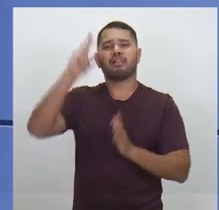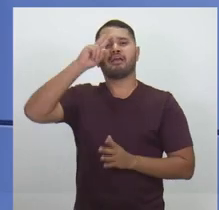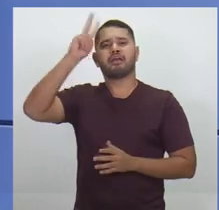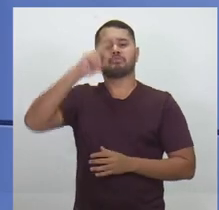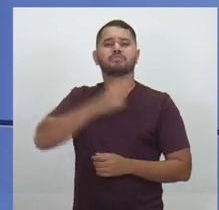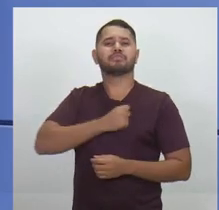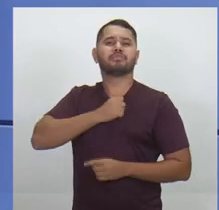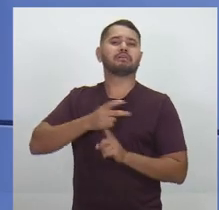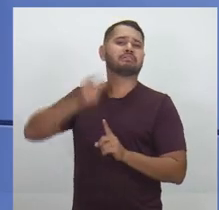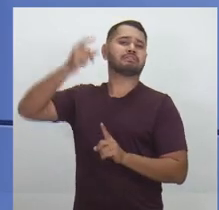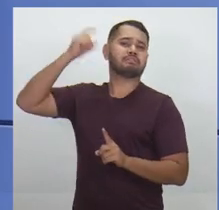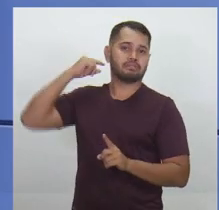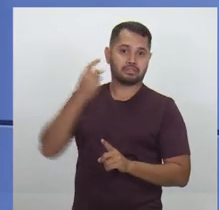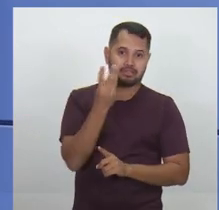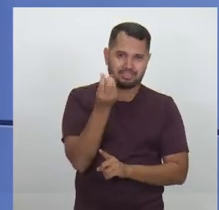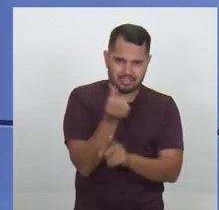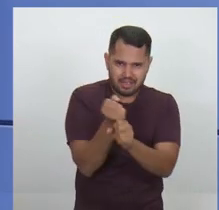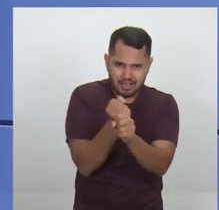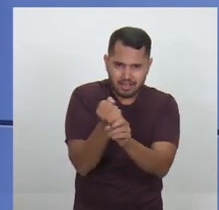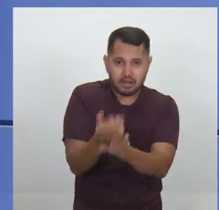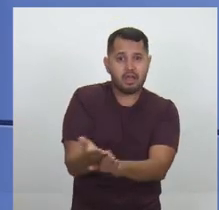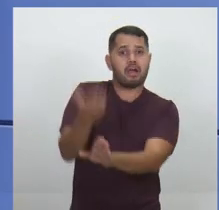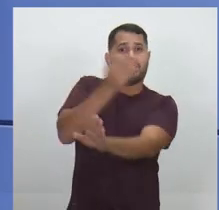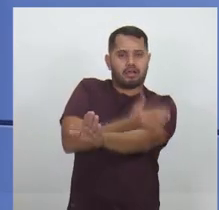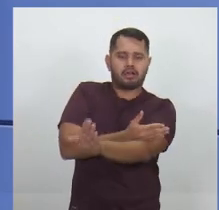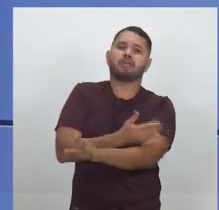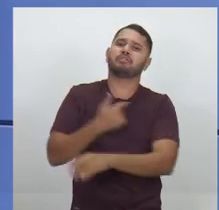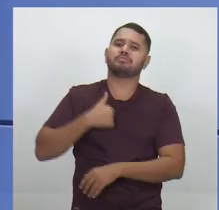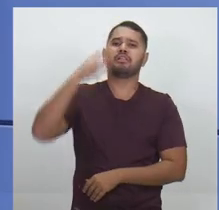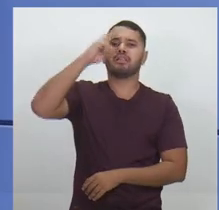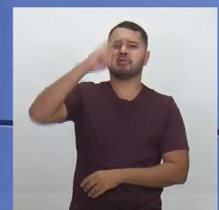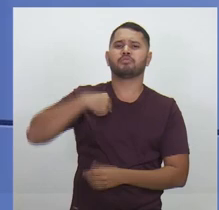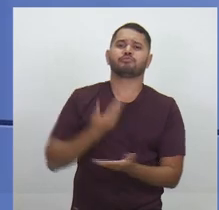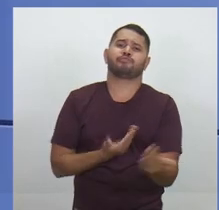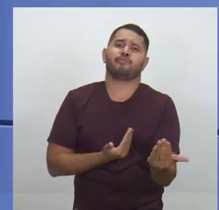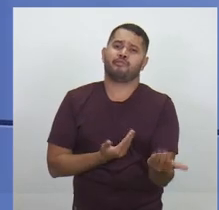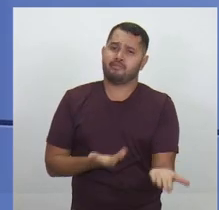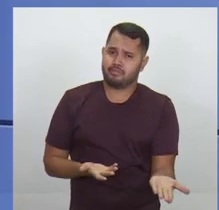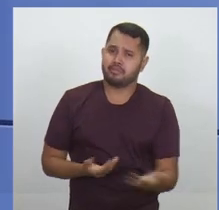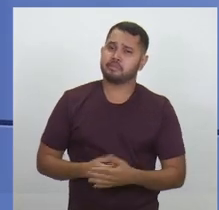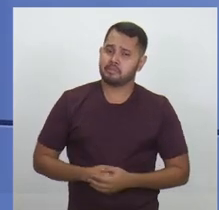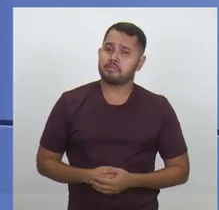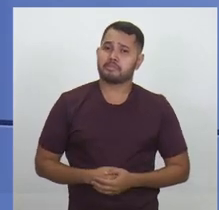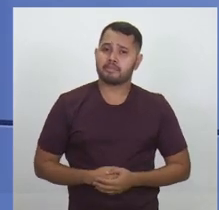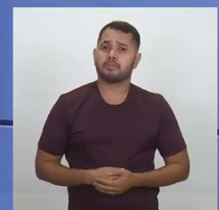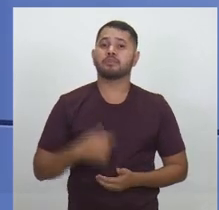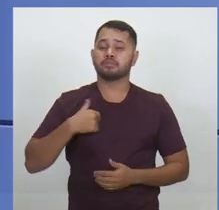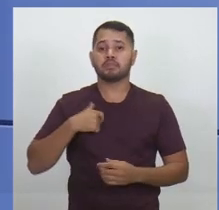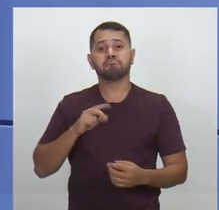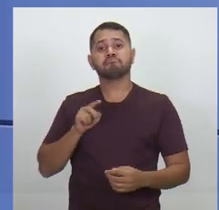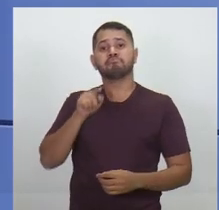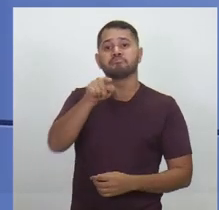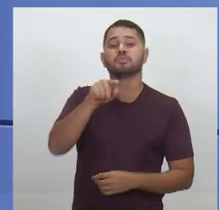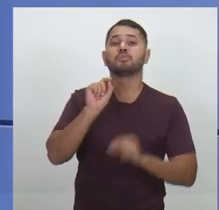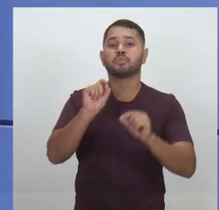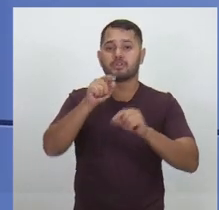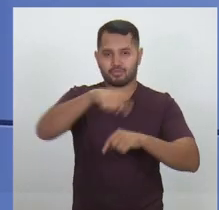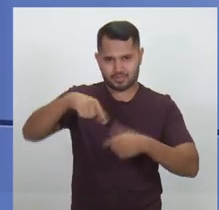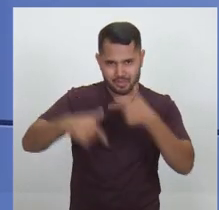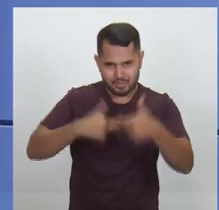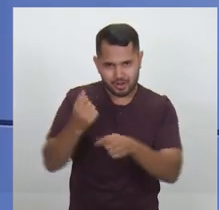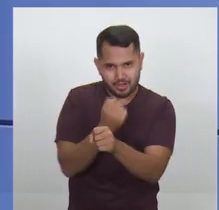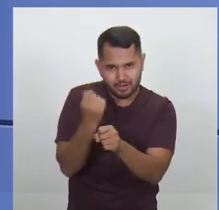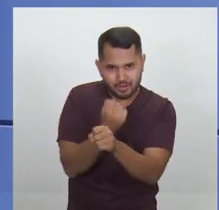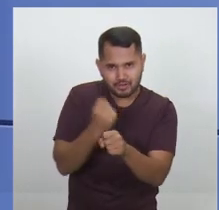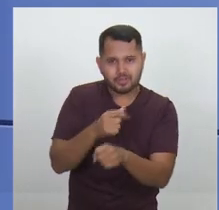antigos. antes dos 36 anos atrás, quando eu era ainda bem jovem. Nós estamos falando para vocês, da Constituição Civil, que